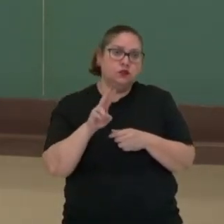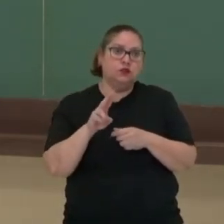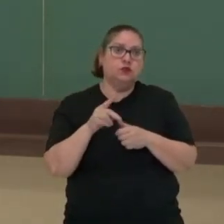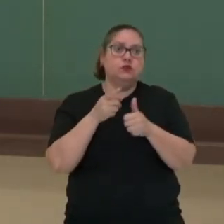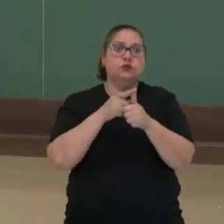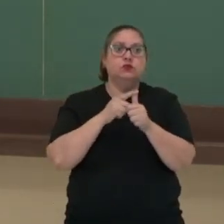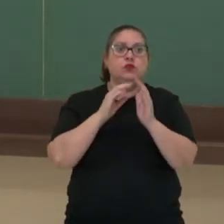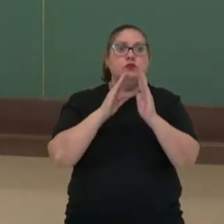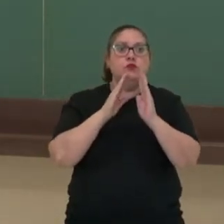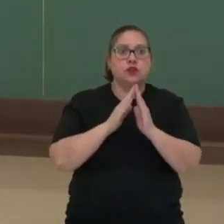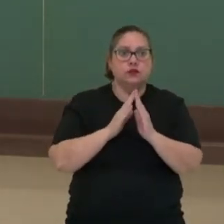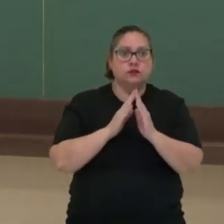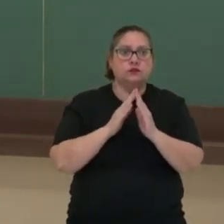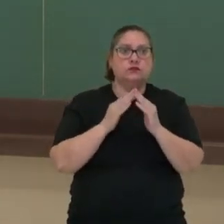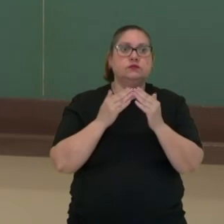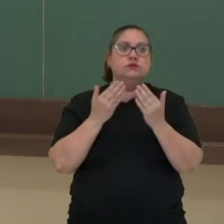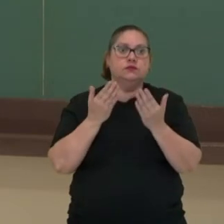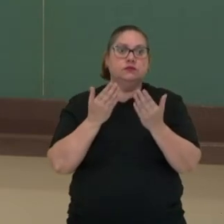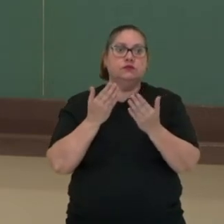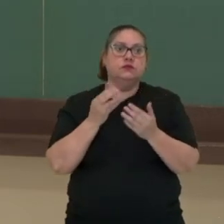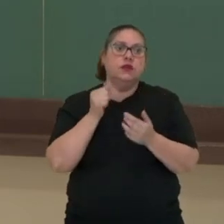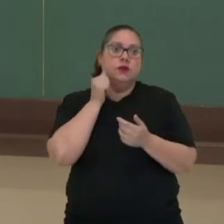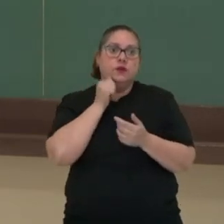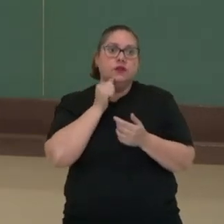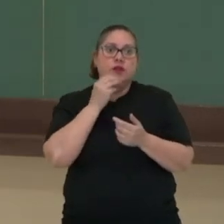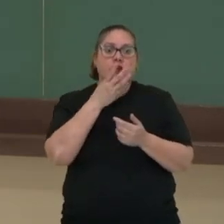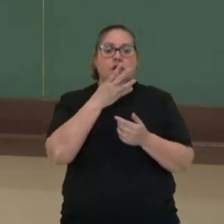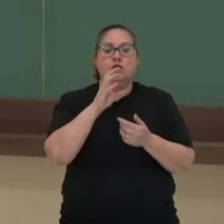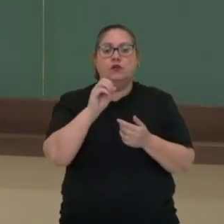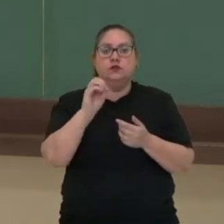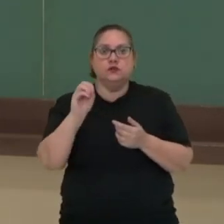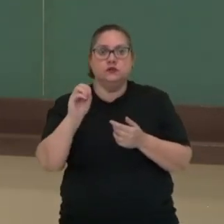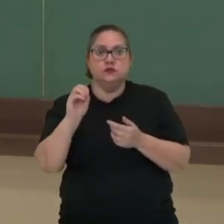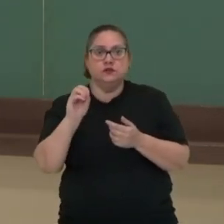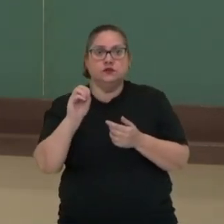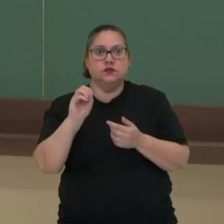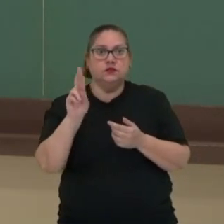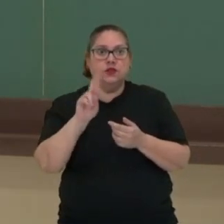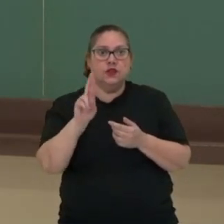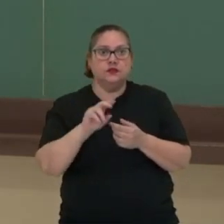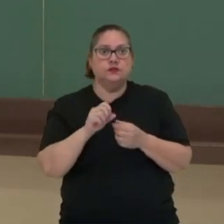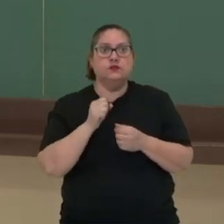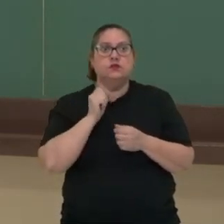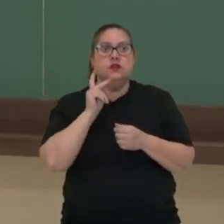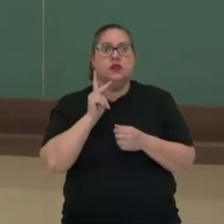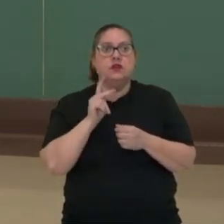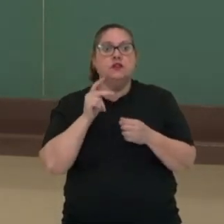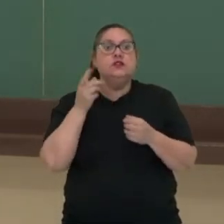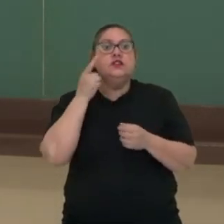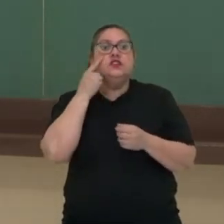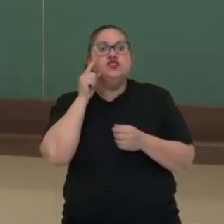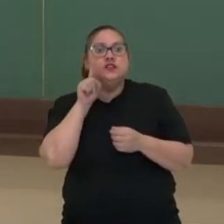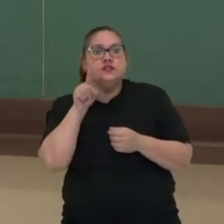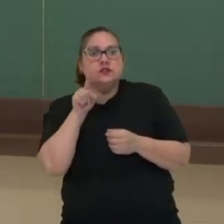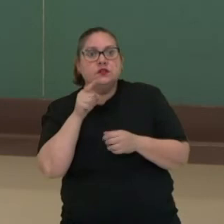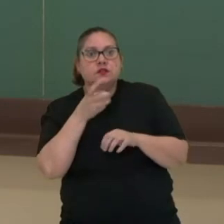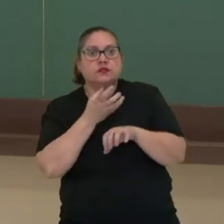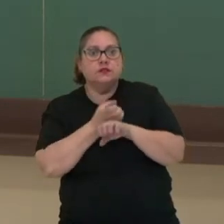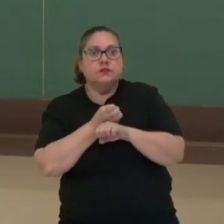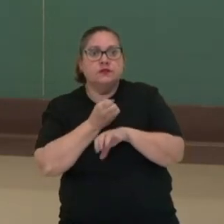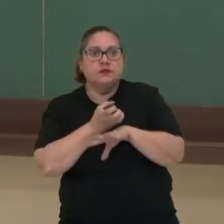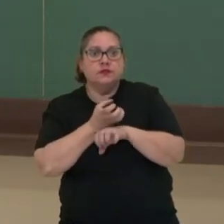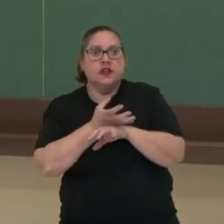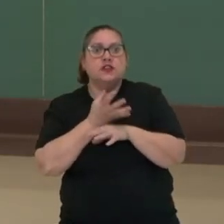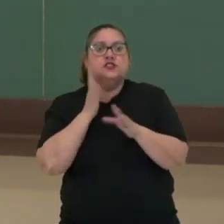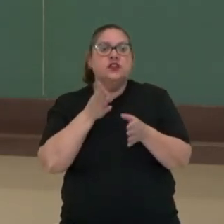do aluguel, tá? Da Renata, que é 400 reais, tá joia? Beleza? Você já acessou a plataforma do Matific?